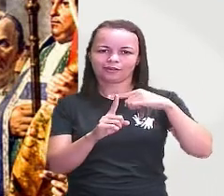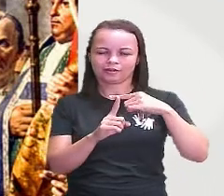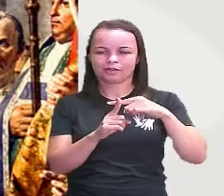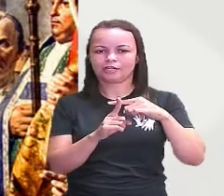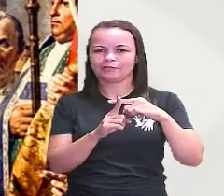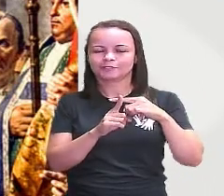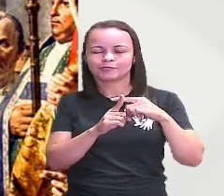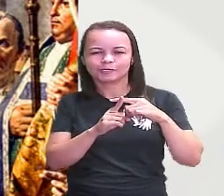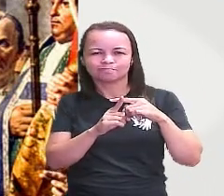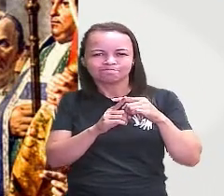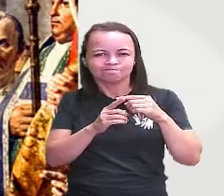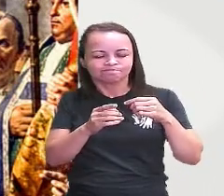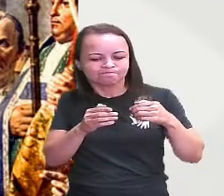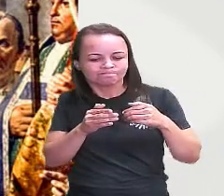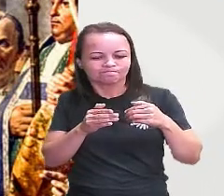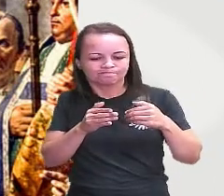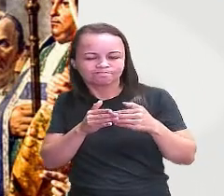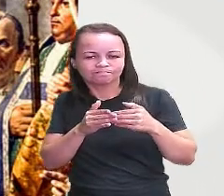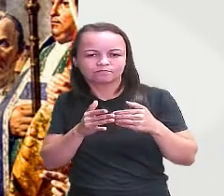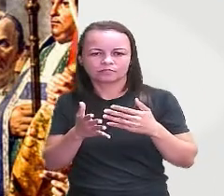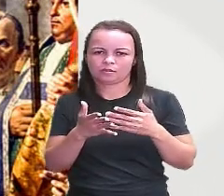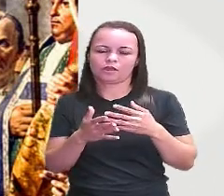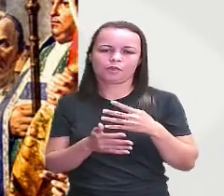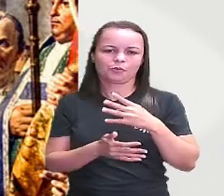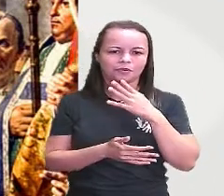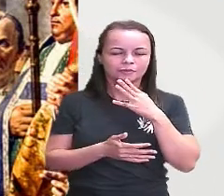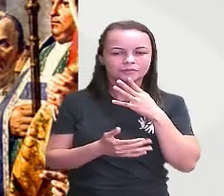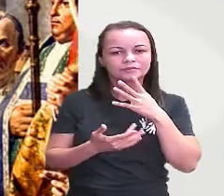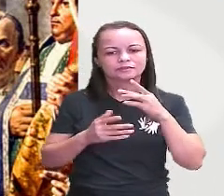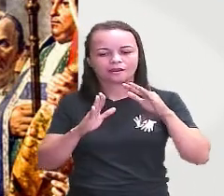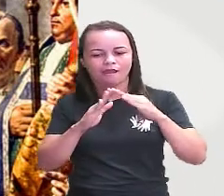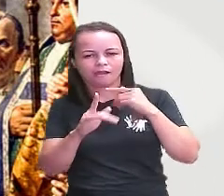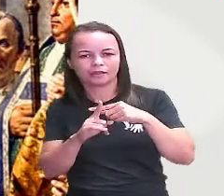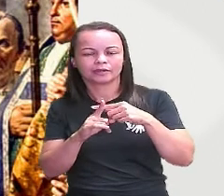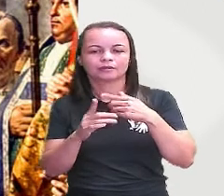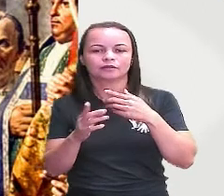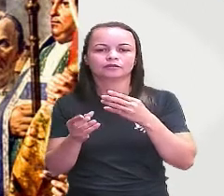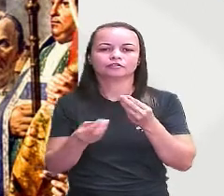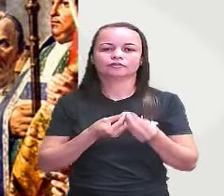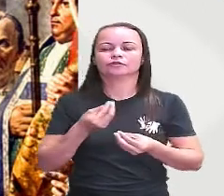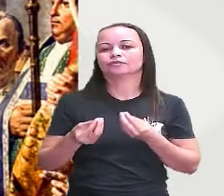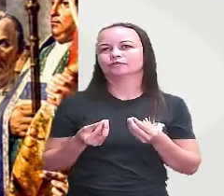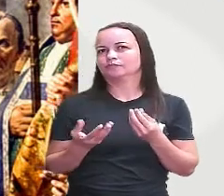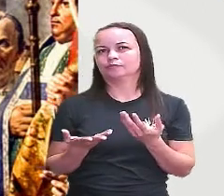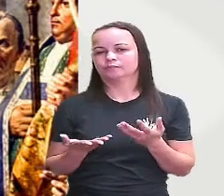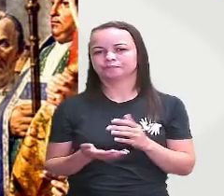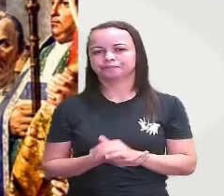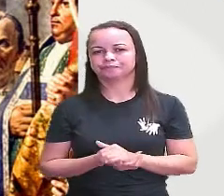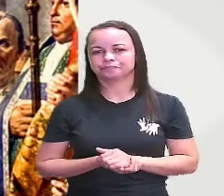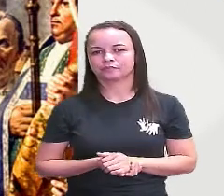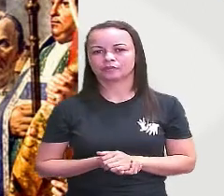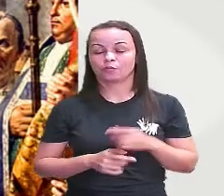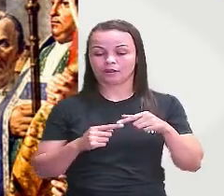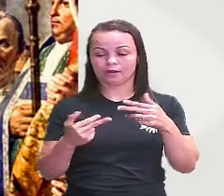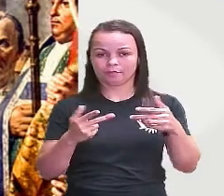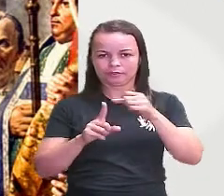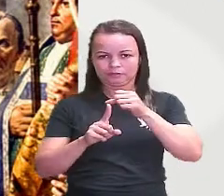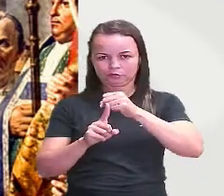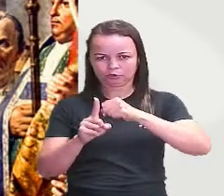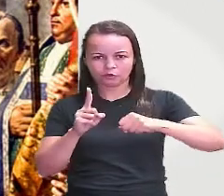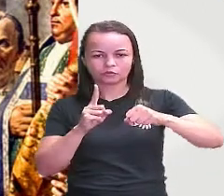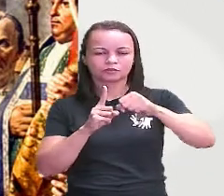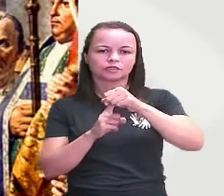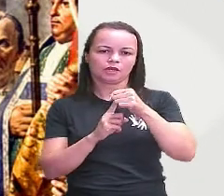limitada ele reconhecia a igreja enquanto um elemento social